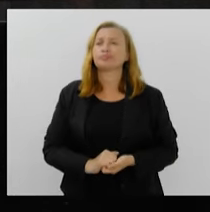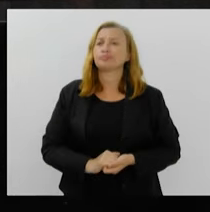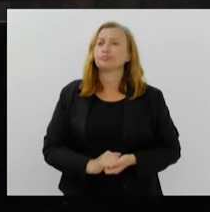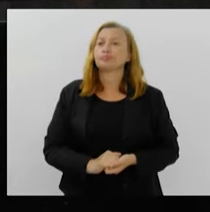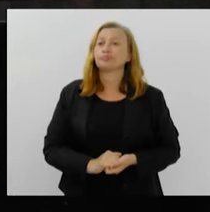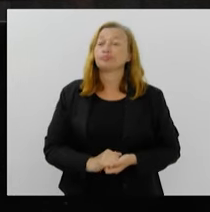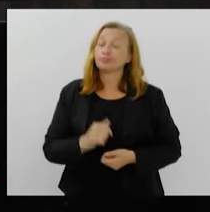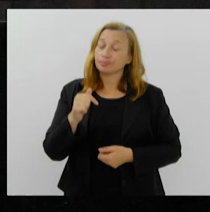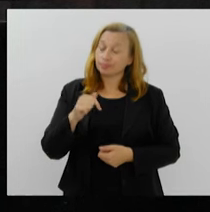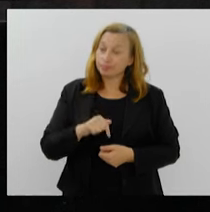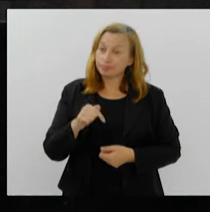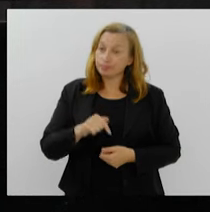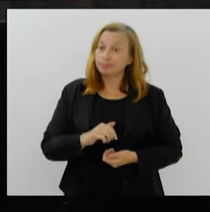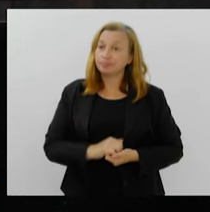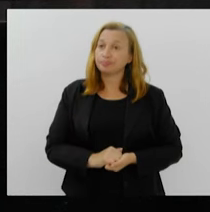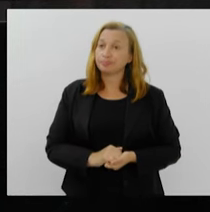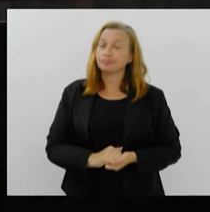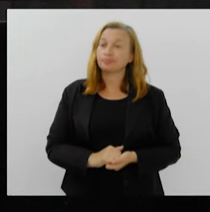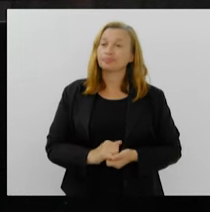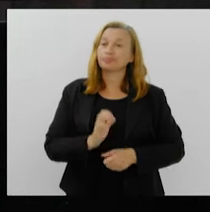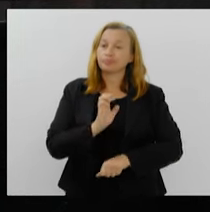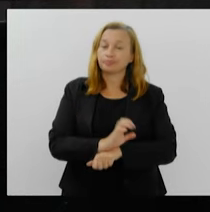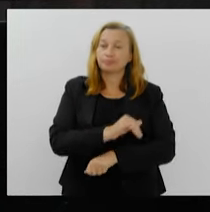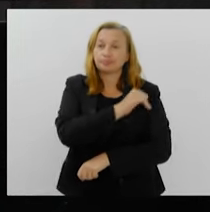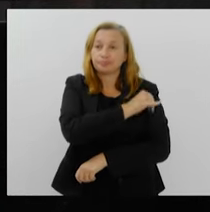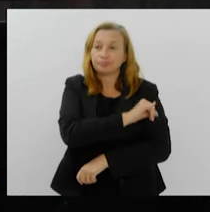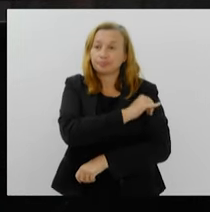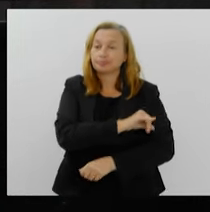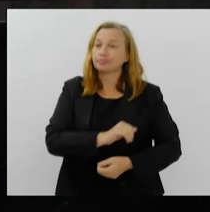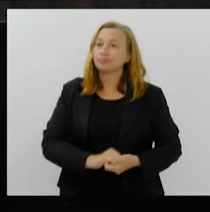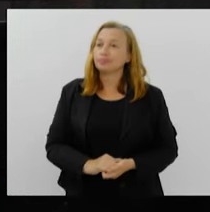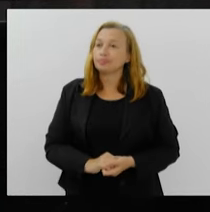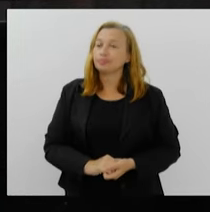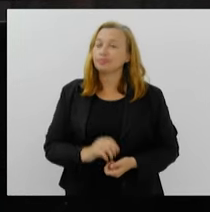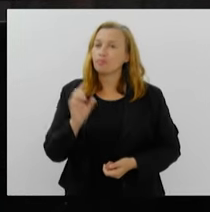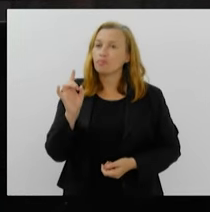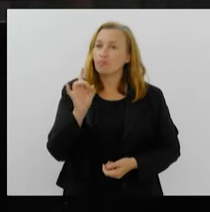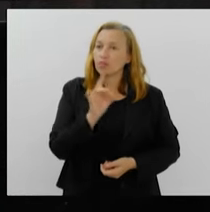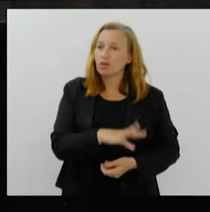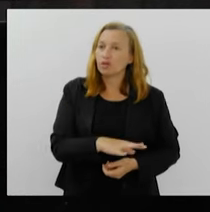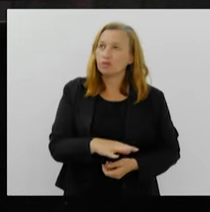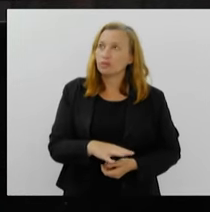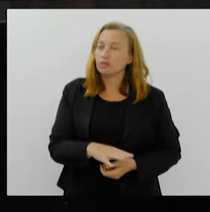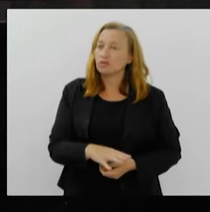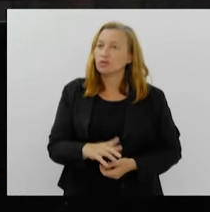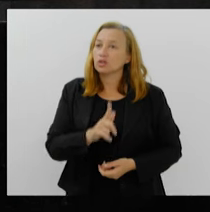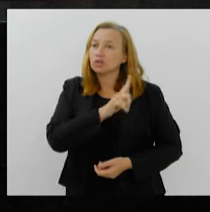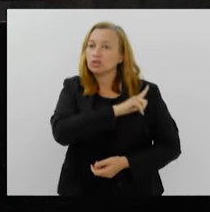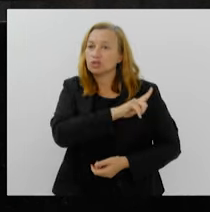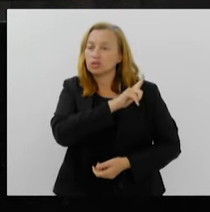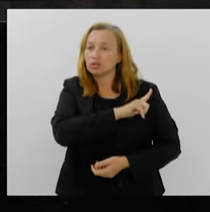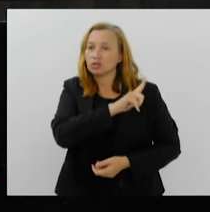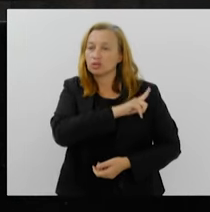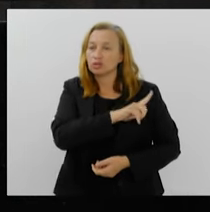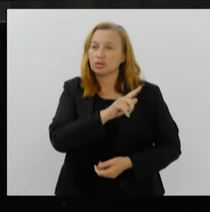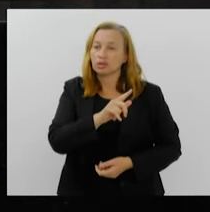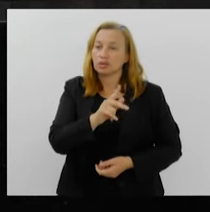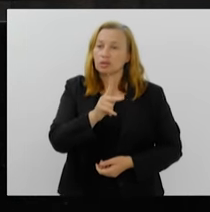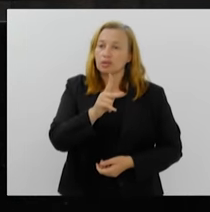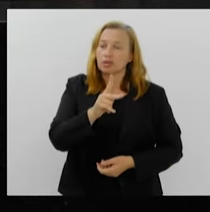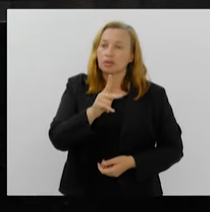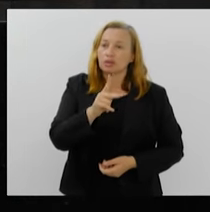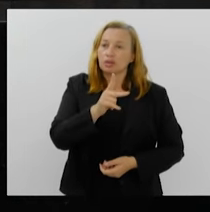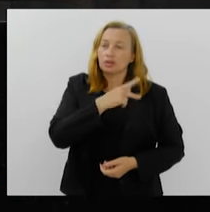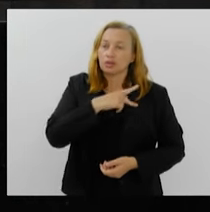aqui no nosso Estado do Rio de Janeiro. A última vez foi na gestão do presidente Temer.